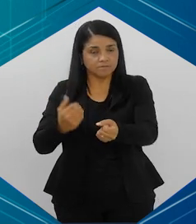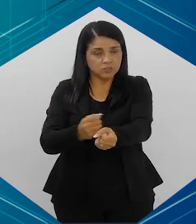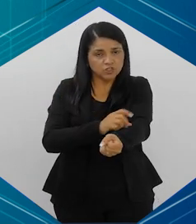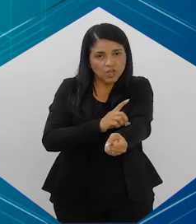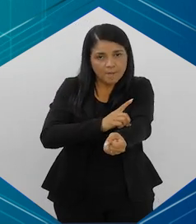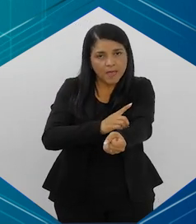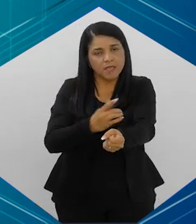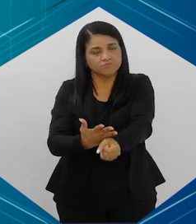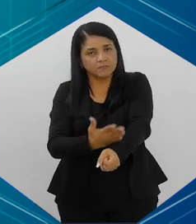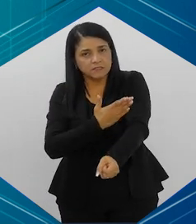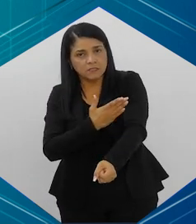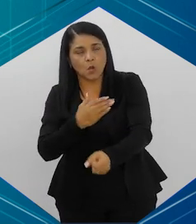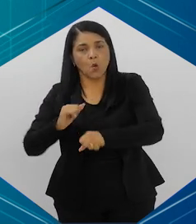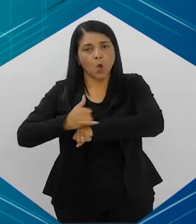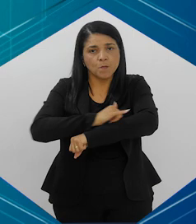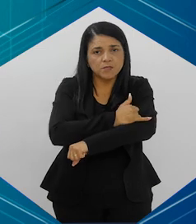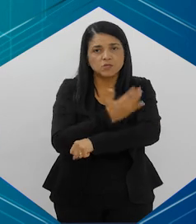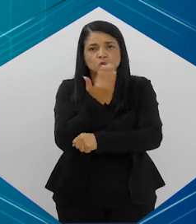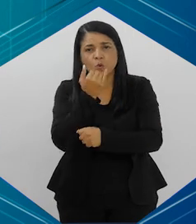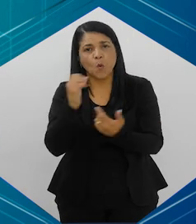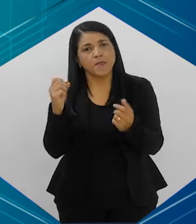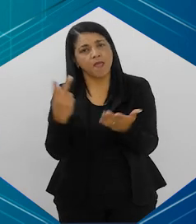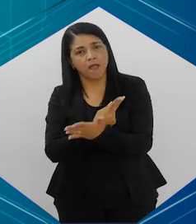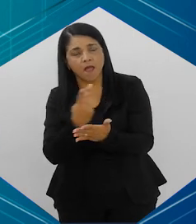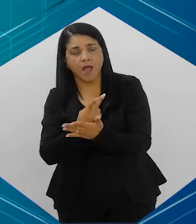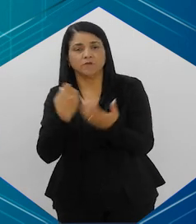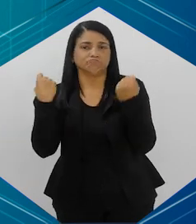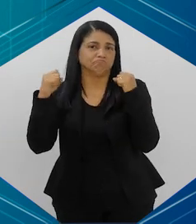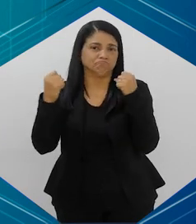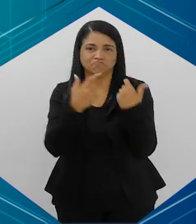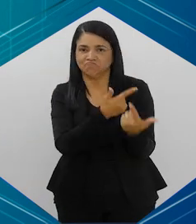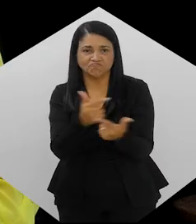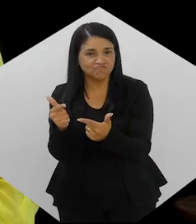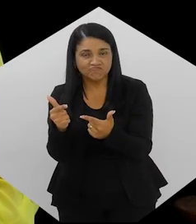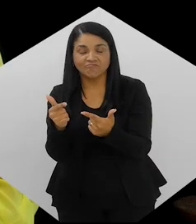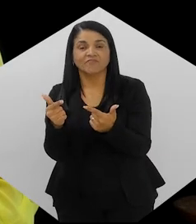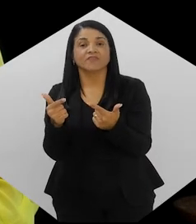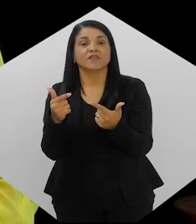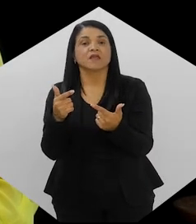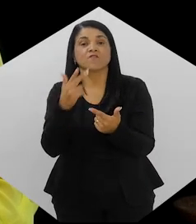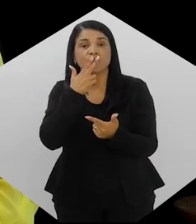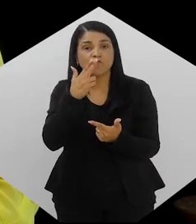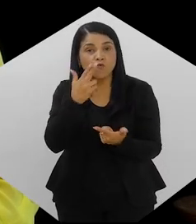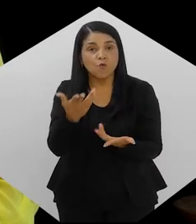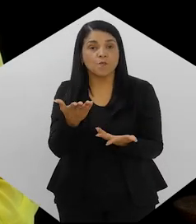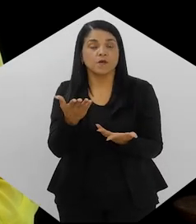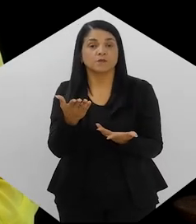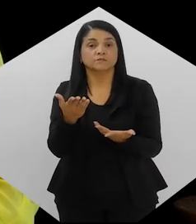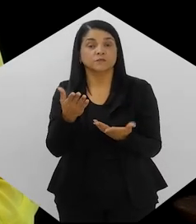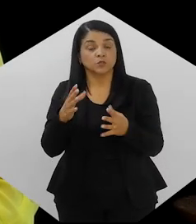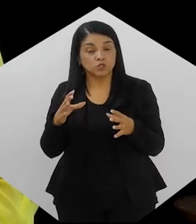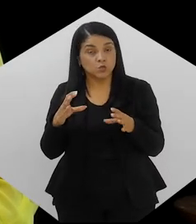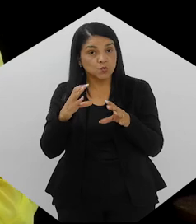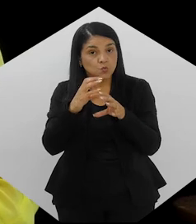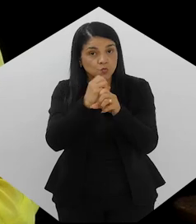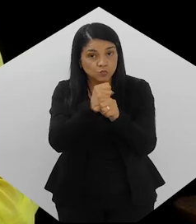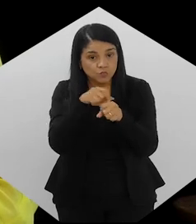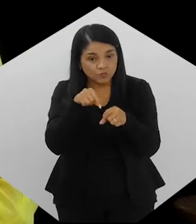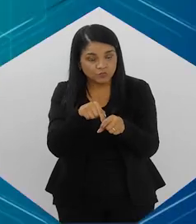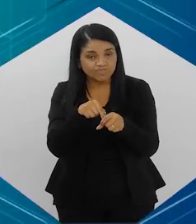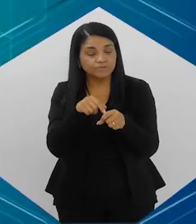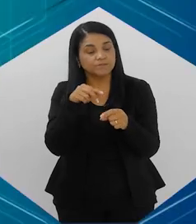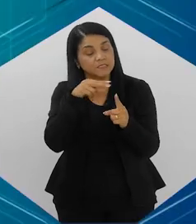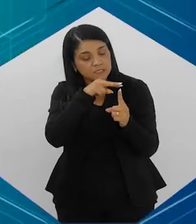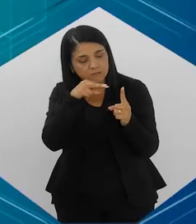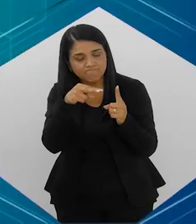obesos, não fazem atividade física, comem de forma errada, estão fumando, podem ser tabagistas, né? Então, este conjunto tem que